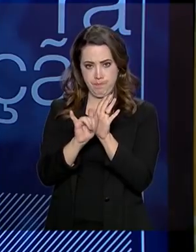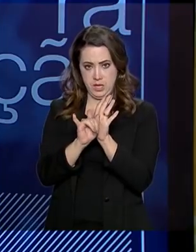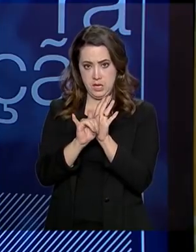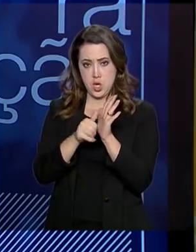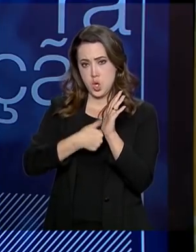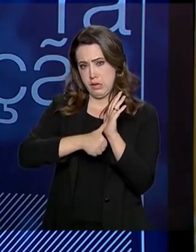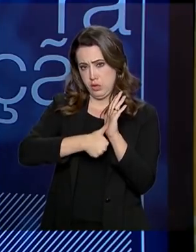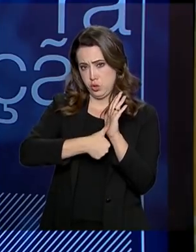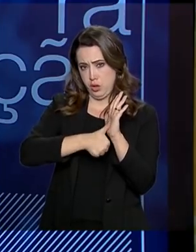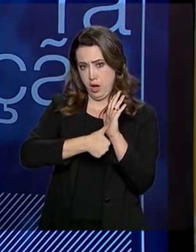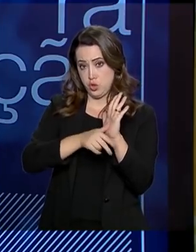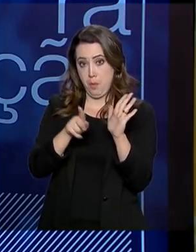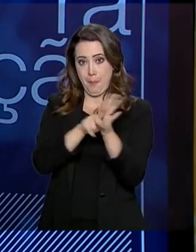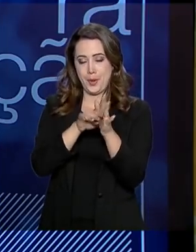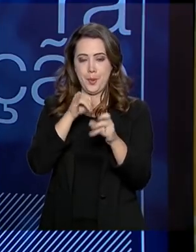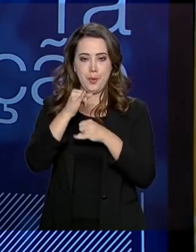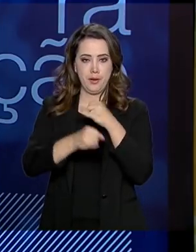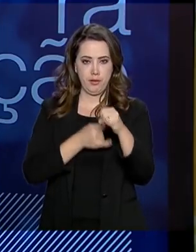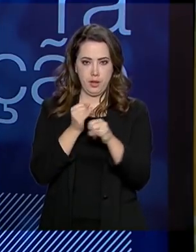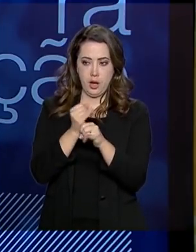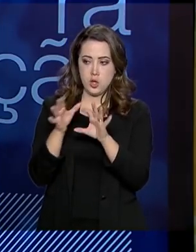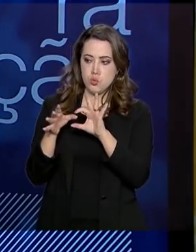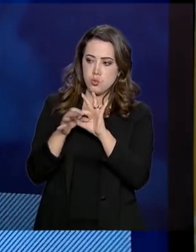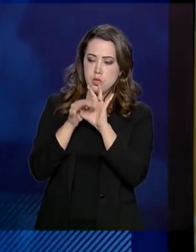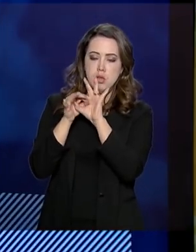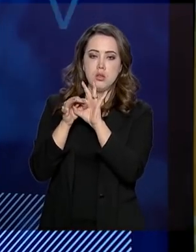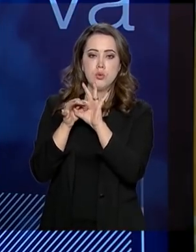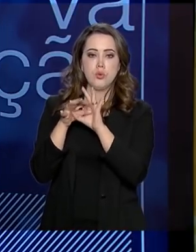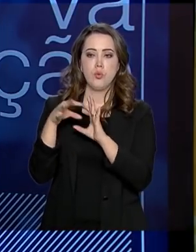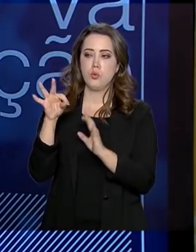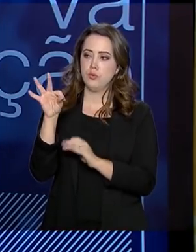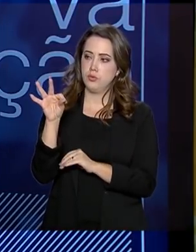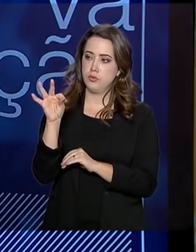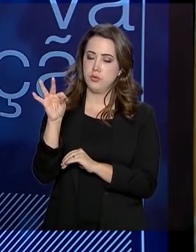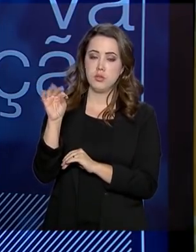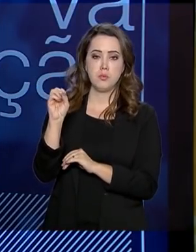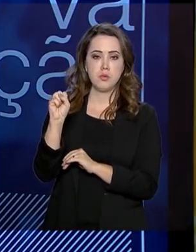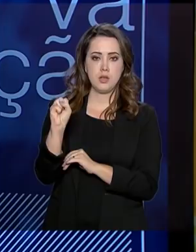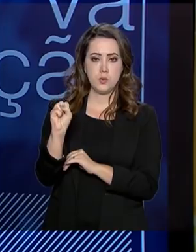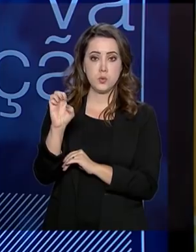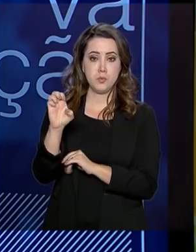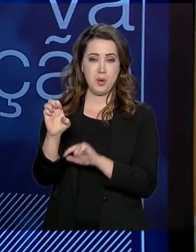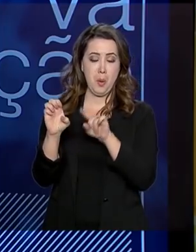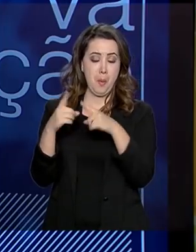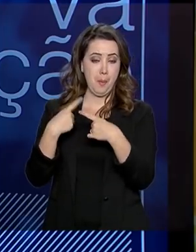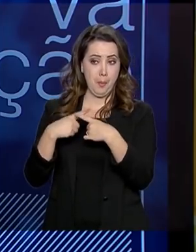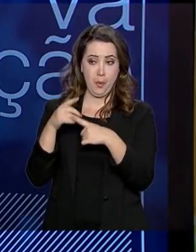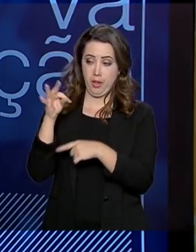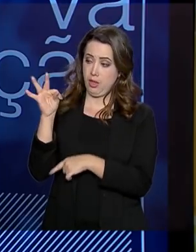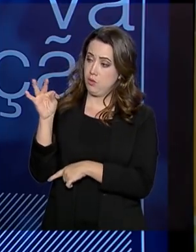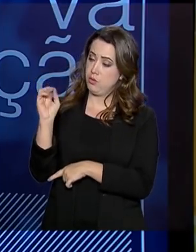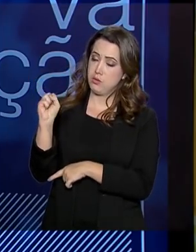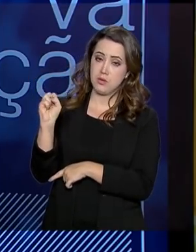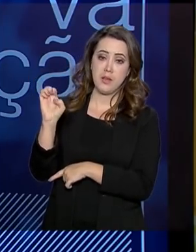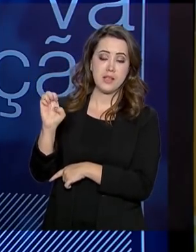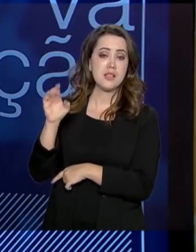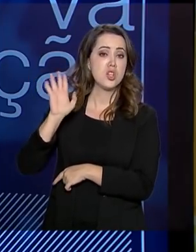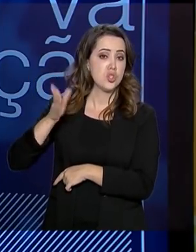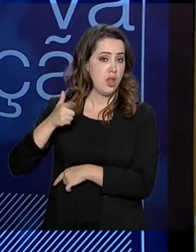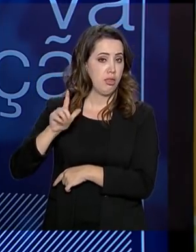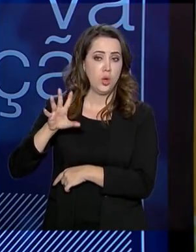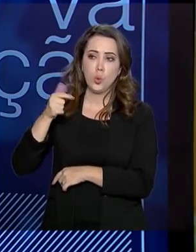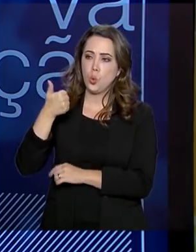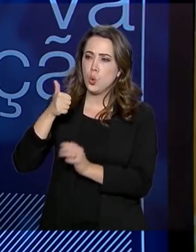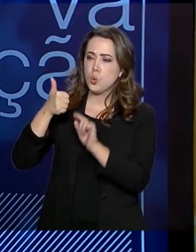cooperação com o Tribunal Superior Eleitoral. O TSF fez a coleta biométrica de todos os eleitores do